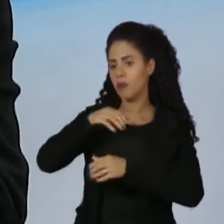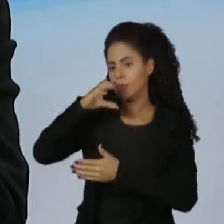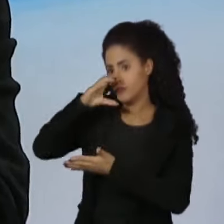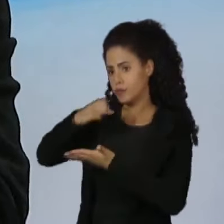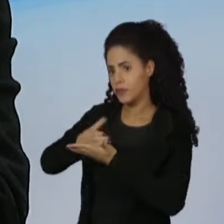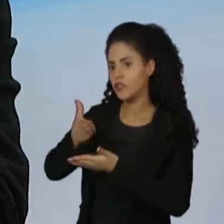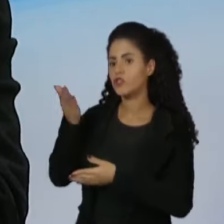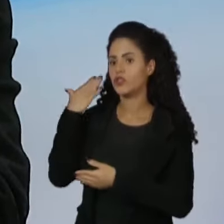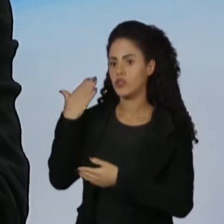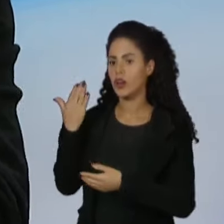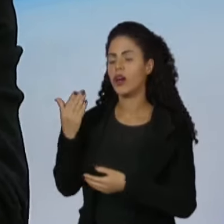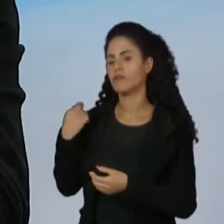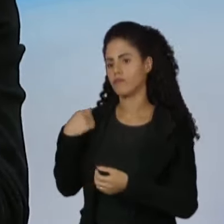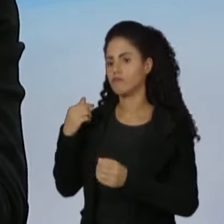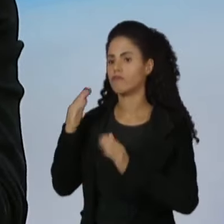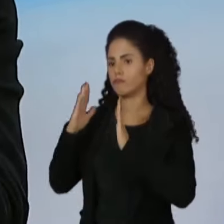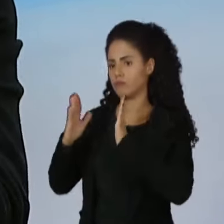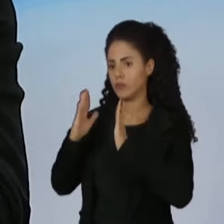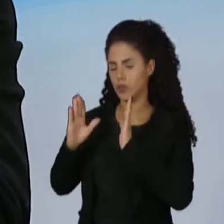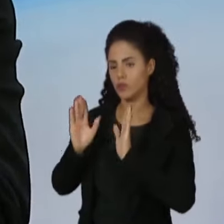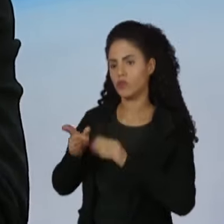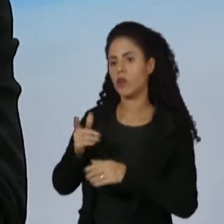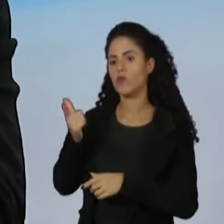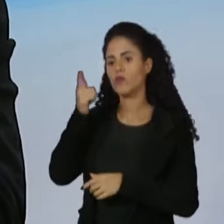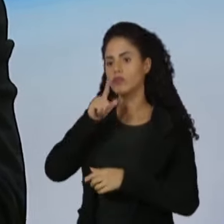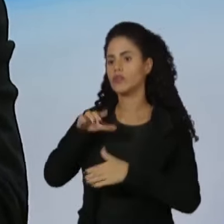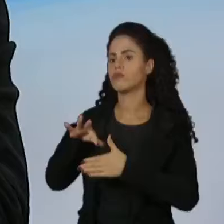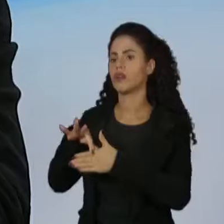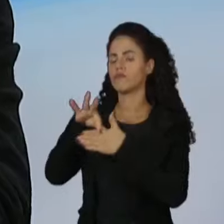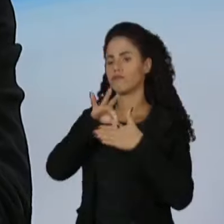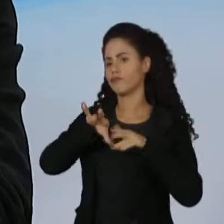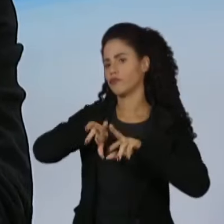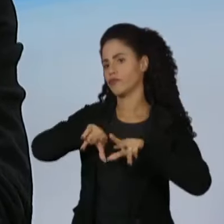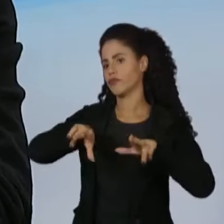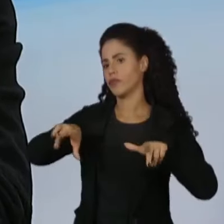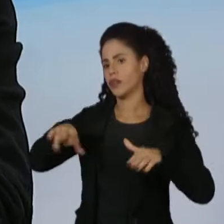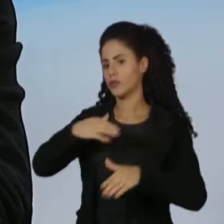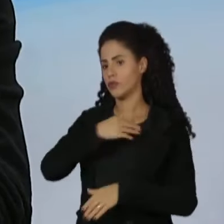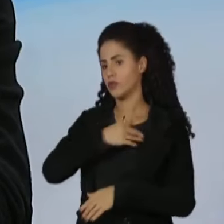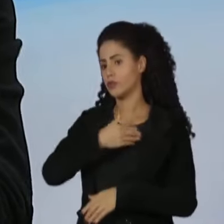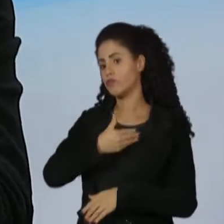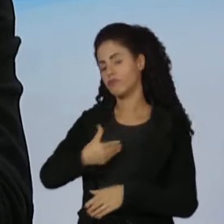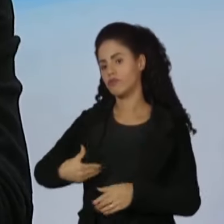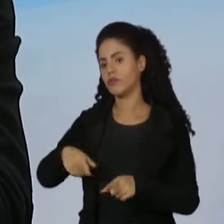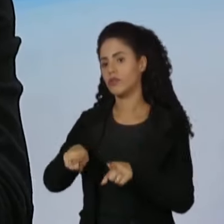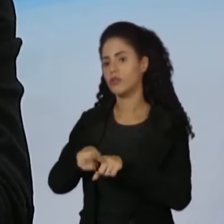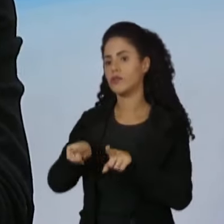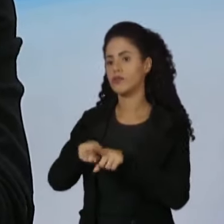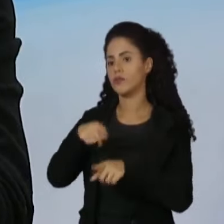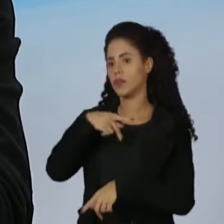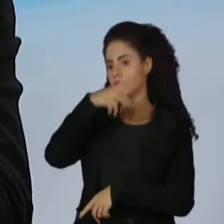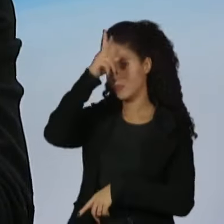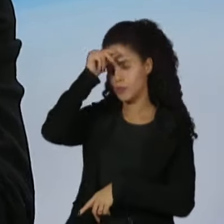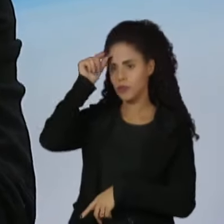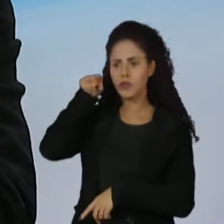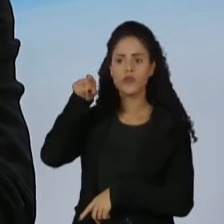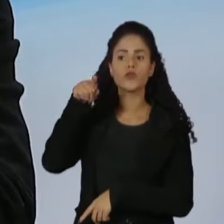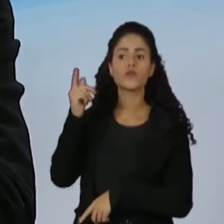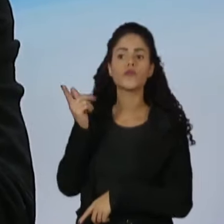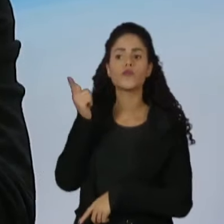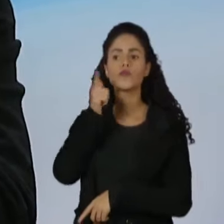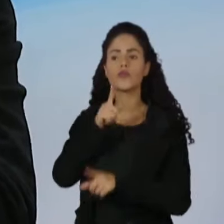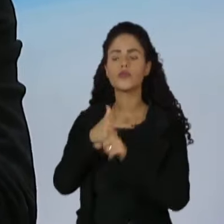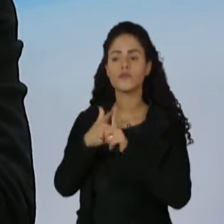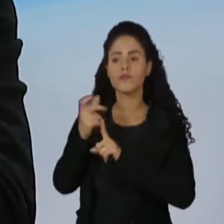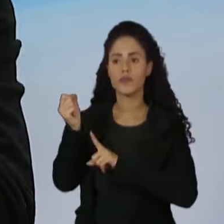tenha dominado o governo do Estado durante muito tempo, elegeu vários prefeitos, e o senhor pode se eleger agora. Se elegendo,